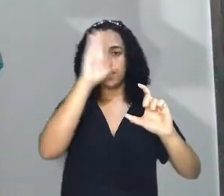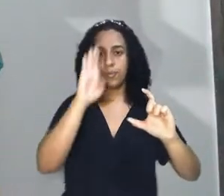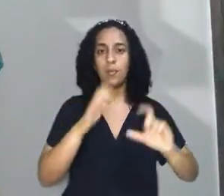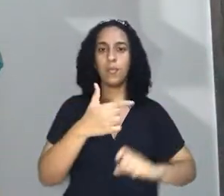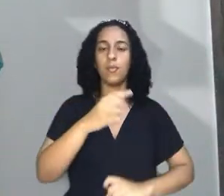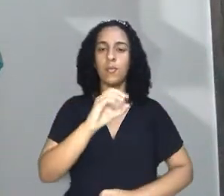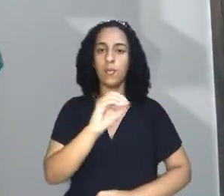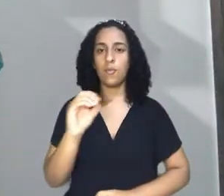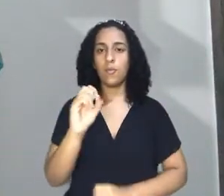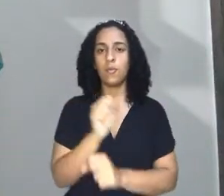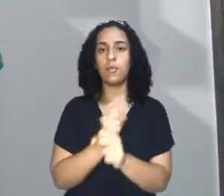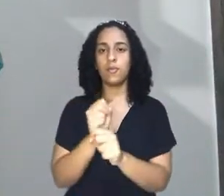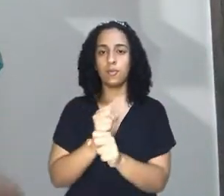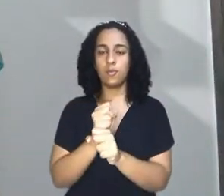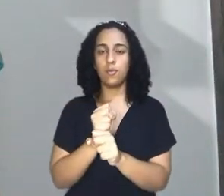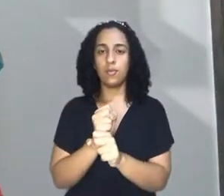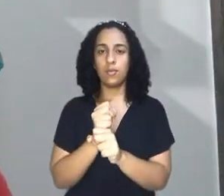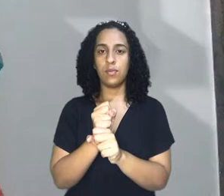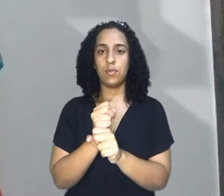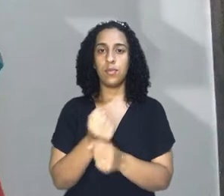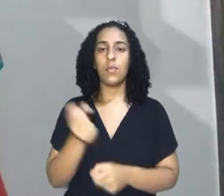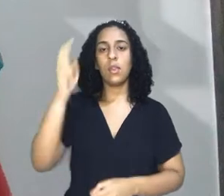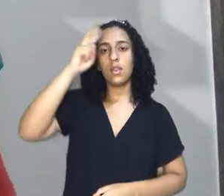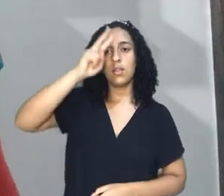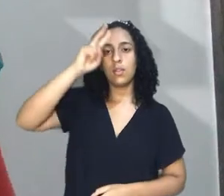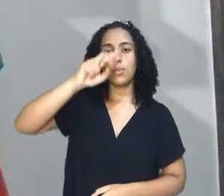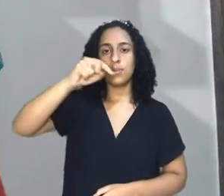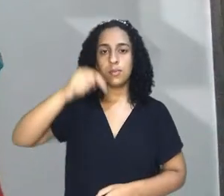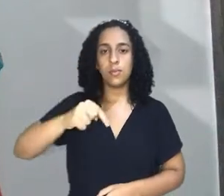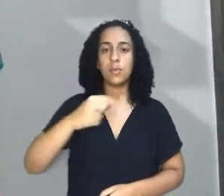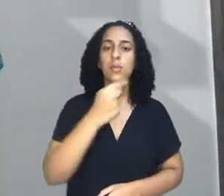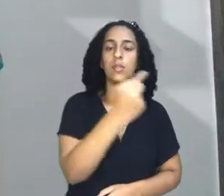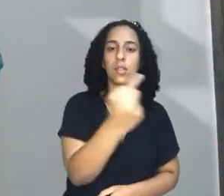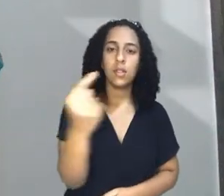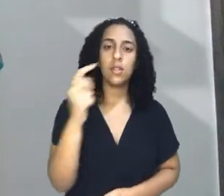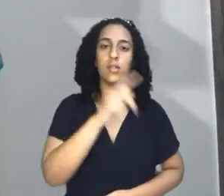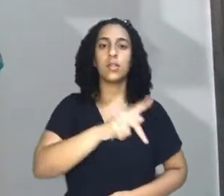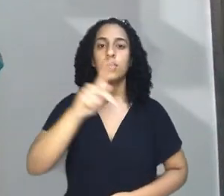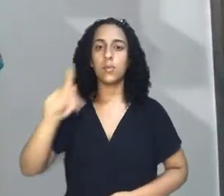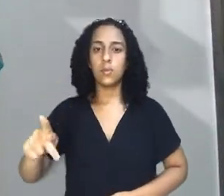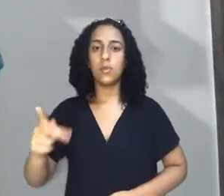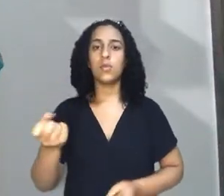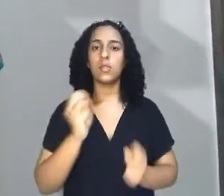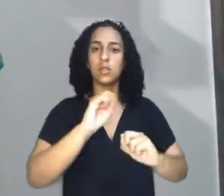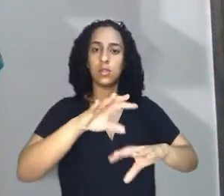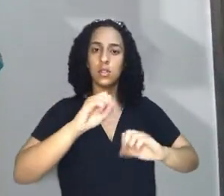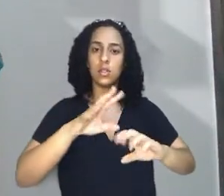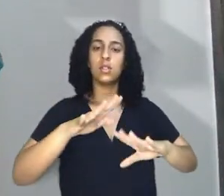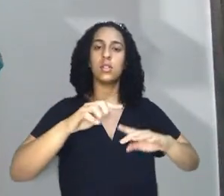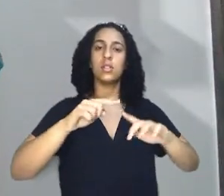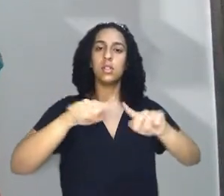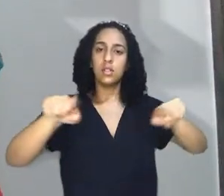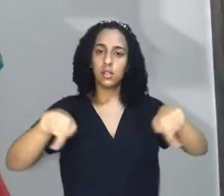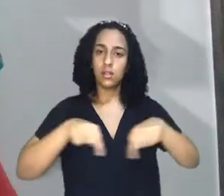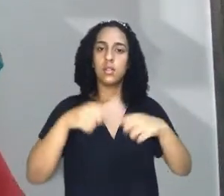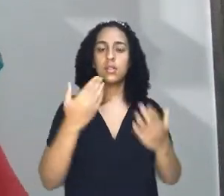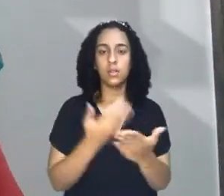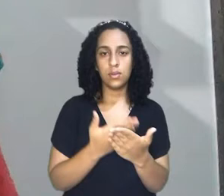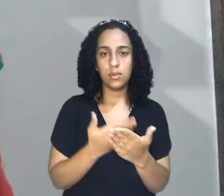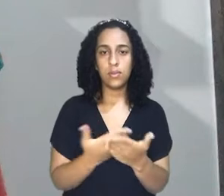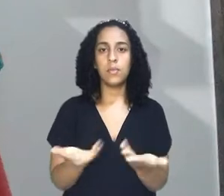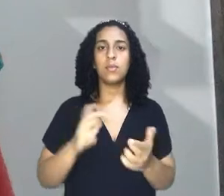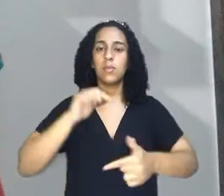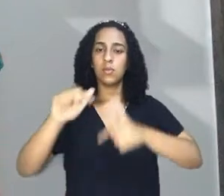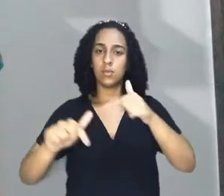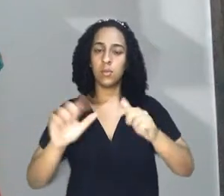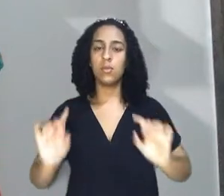anos de nação independente. Não custa lembrar aqui que o que cada um de nós fazemos em sala de aula, no chamado chão da escola, é um trabalho